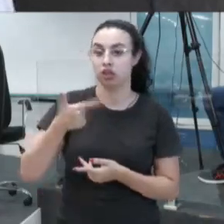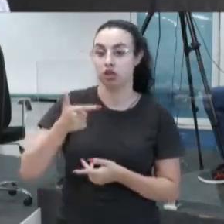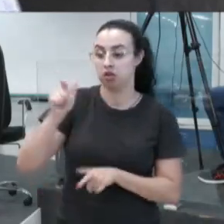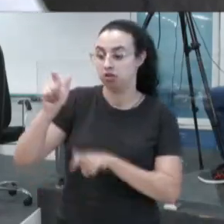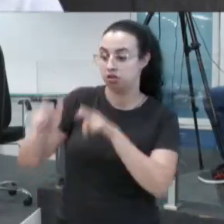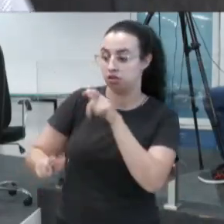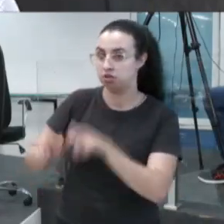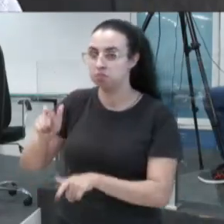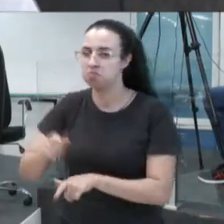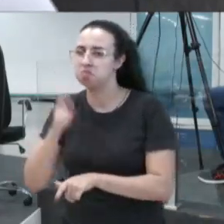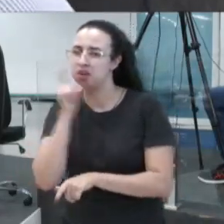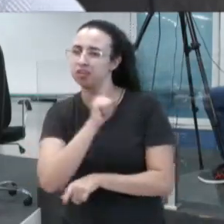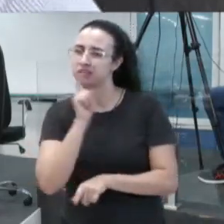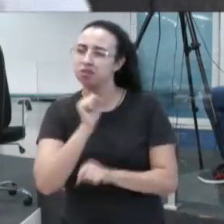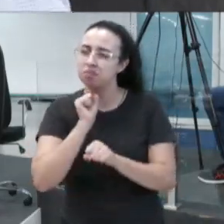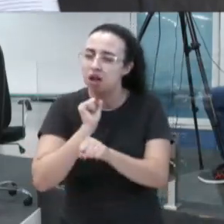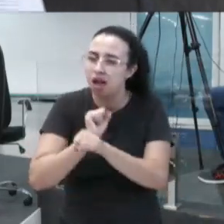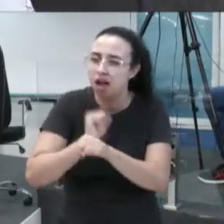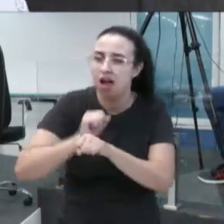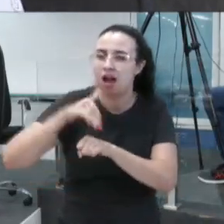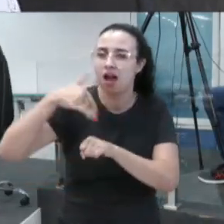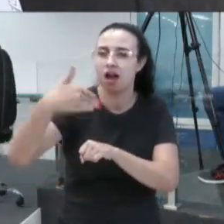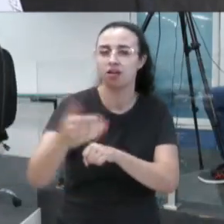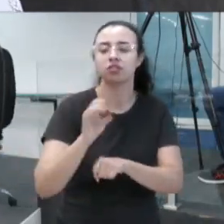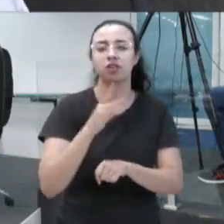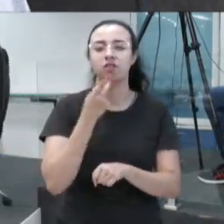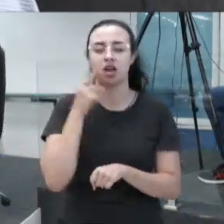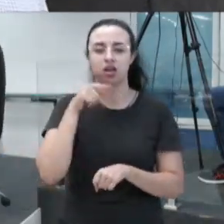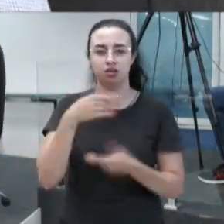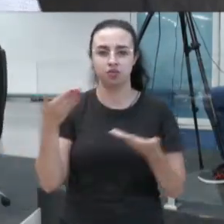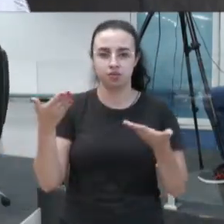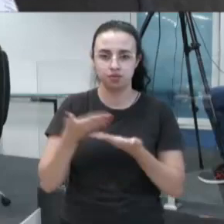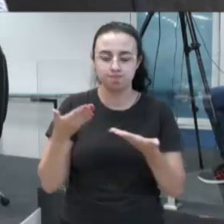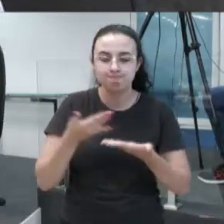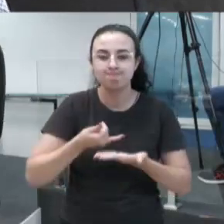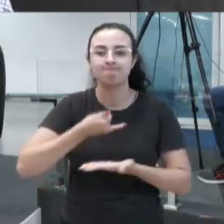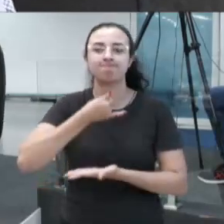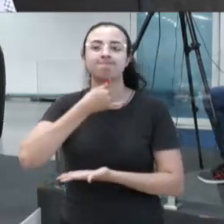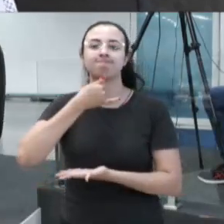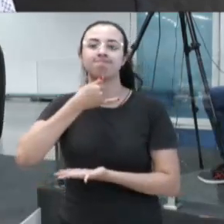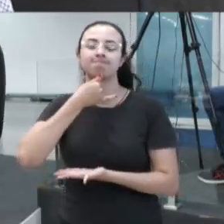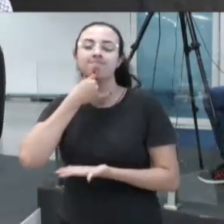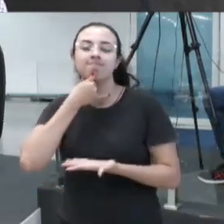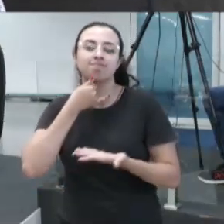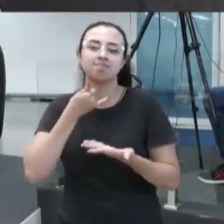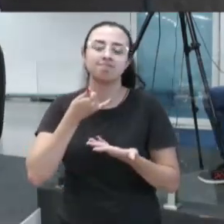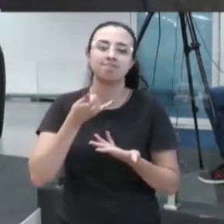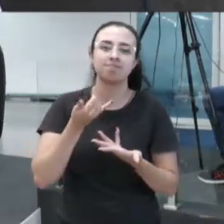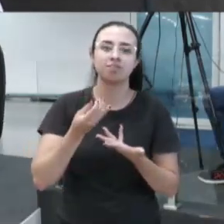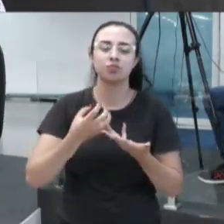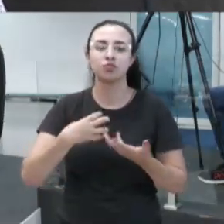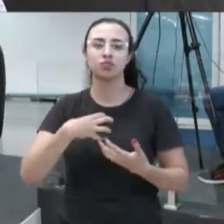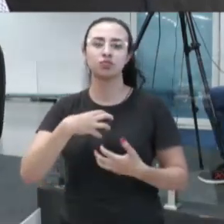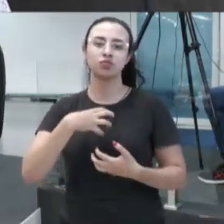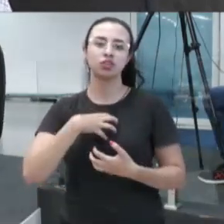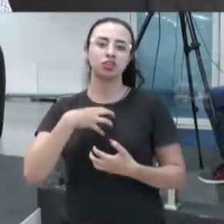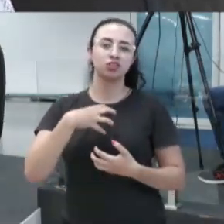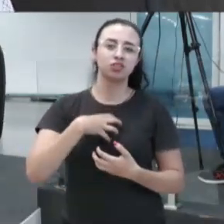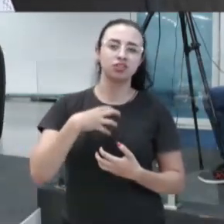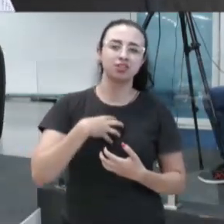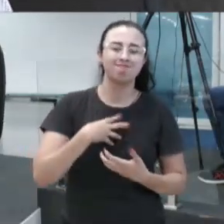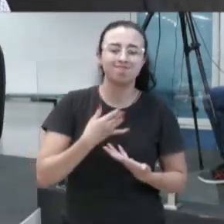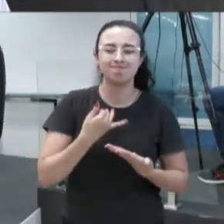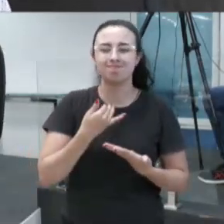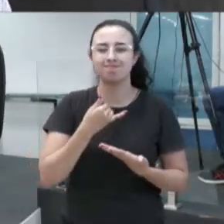não, viu? Pode aguardar aí os próximos capítulos. Era o eu tinha hoje, senhor presidente, lamentavelmente, de forma que venho aqui com